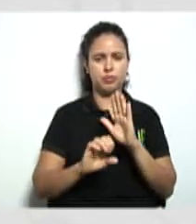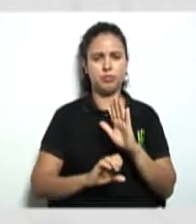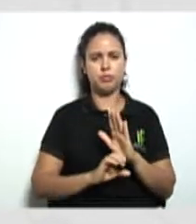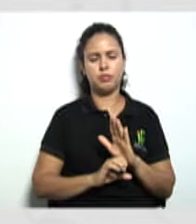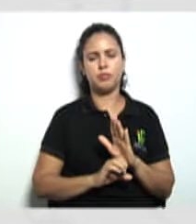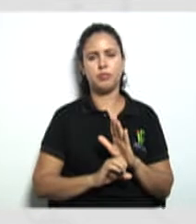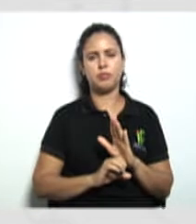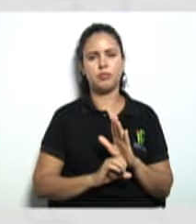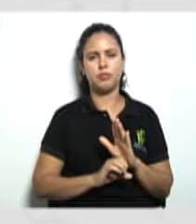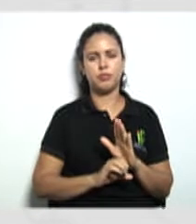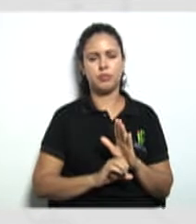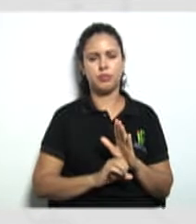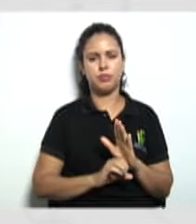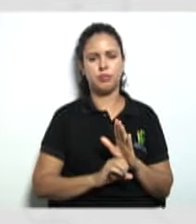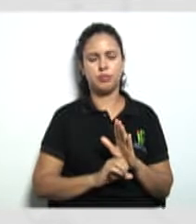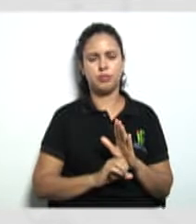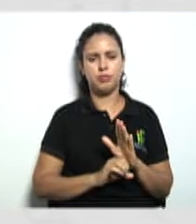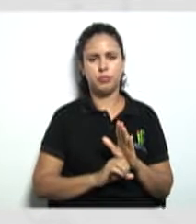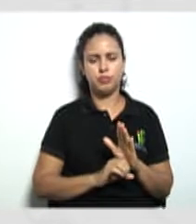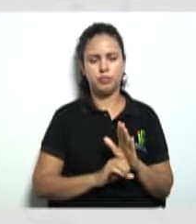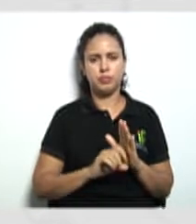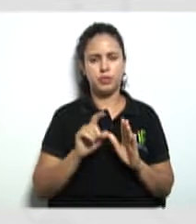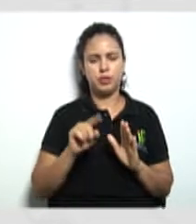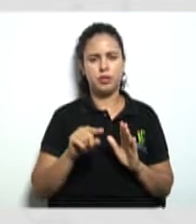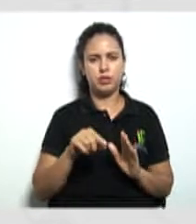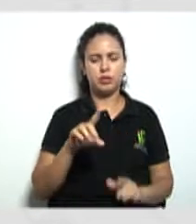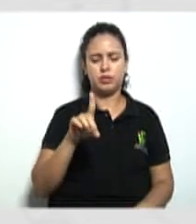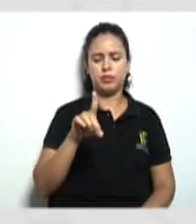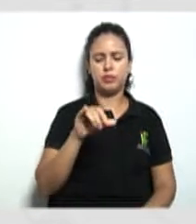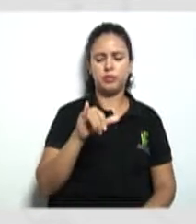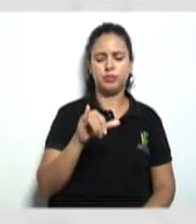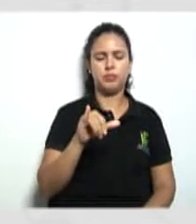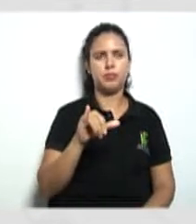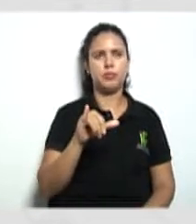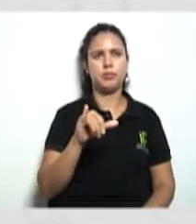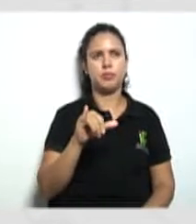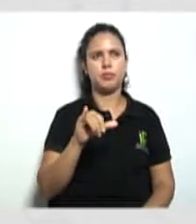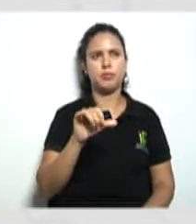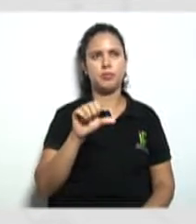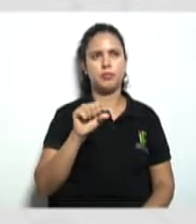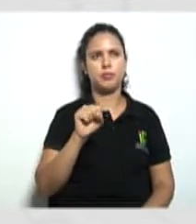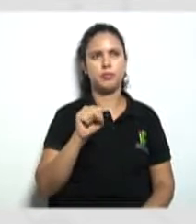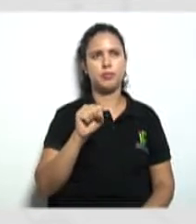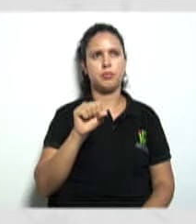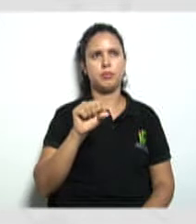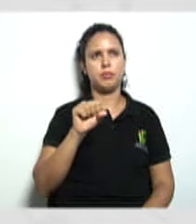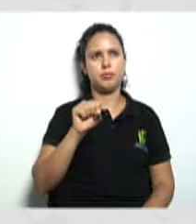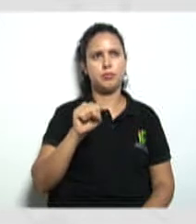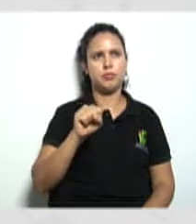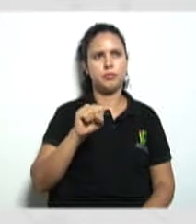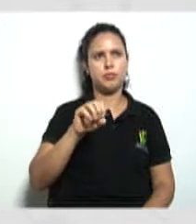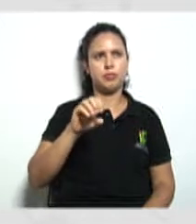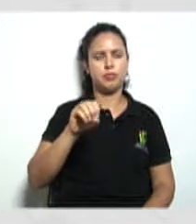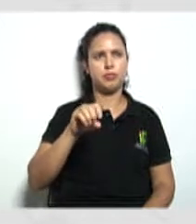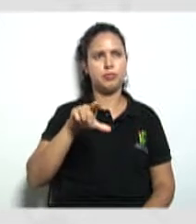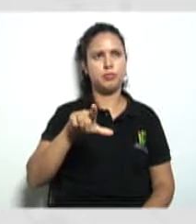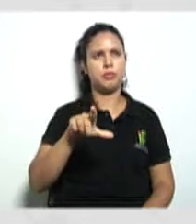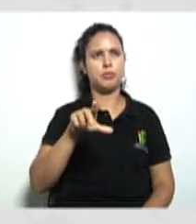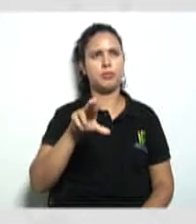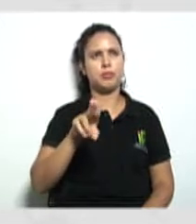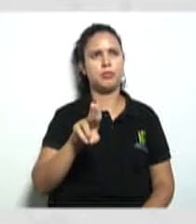é o ponto da dissolução e liquidação aqui certo